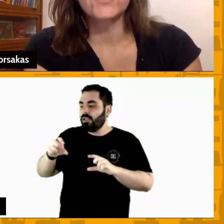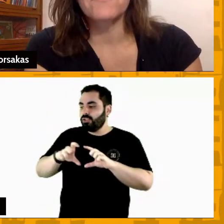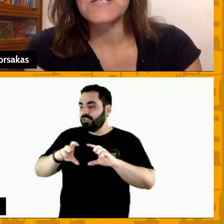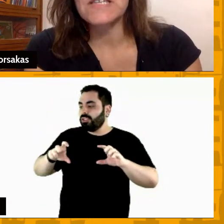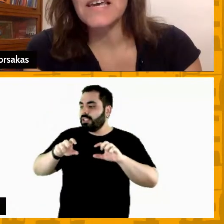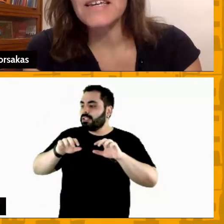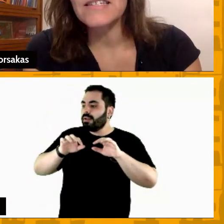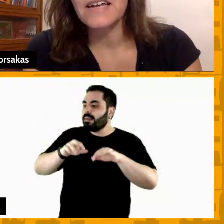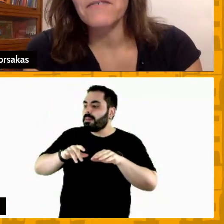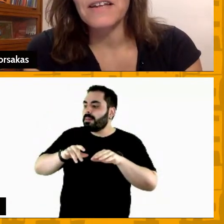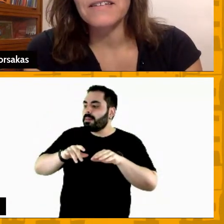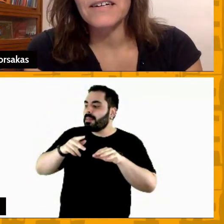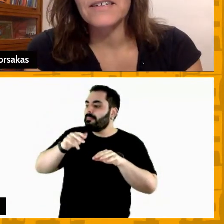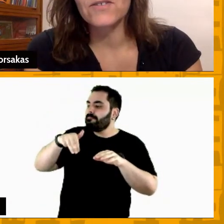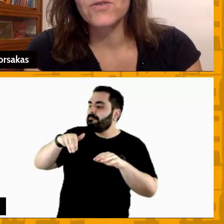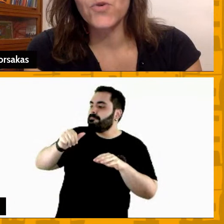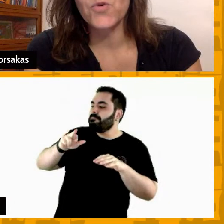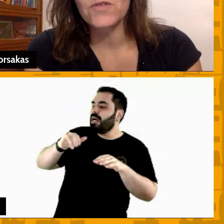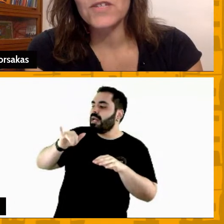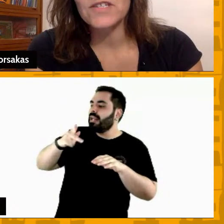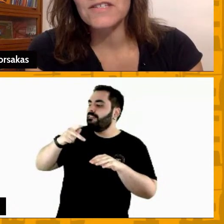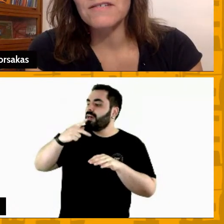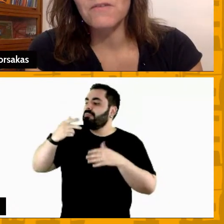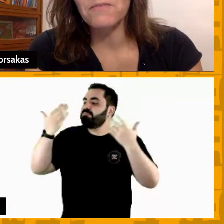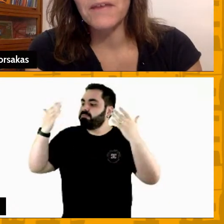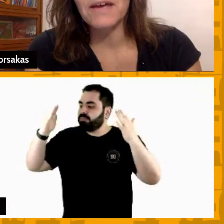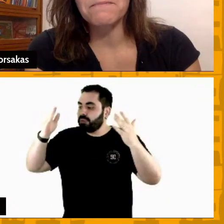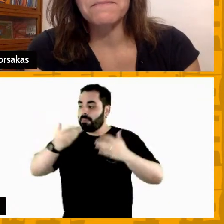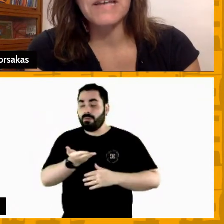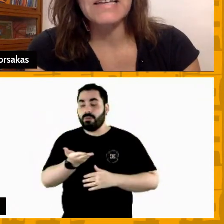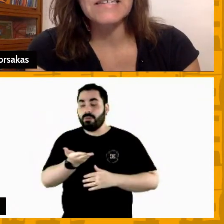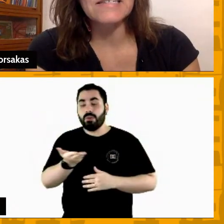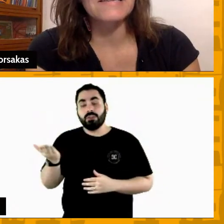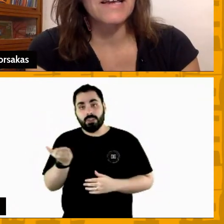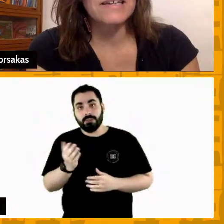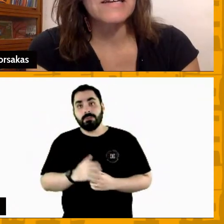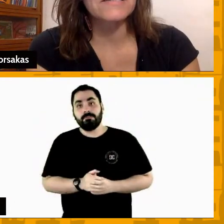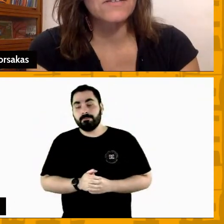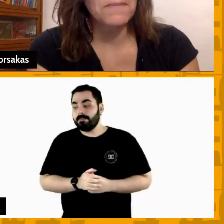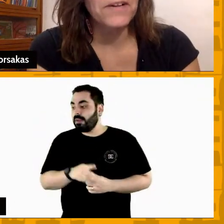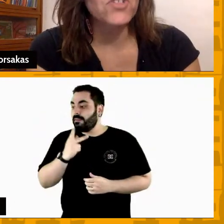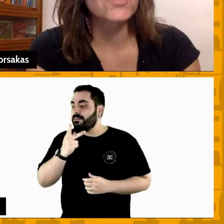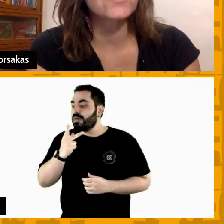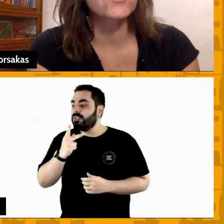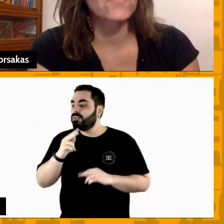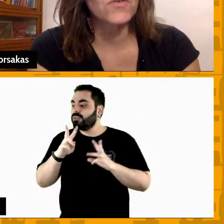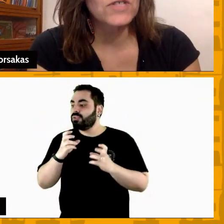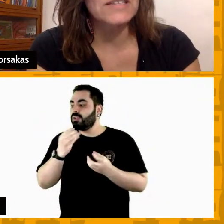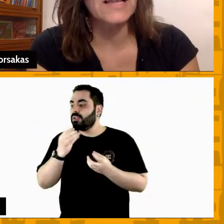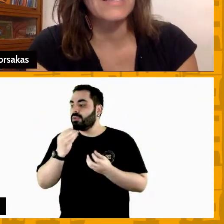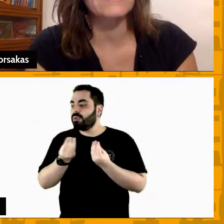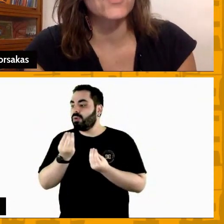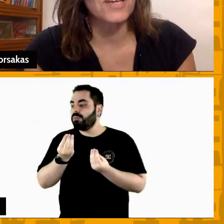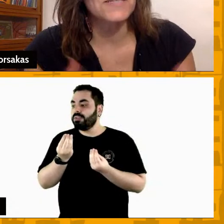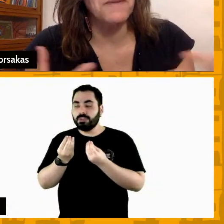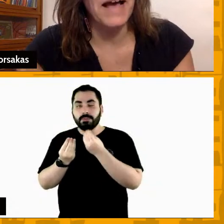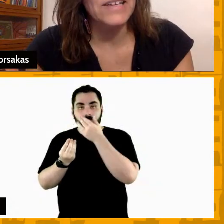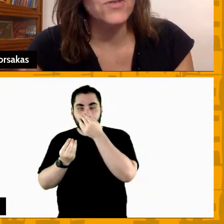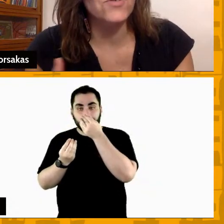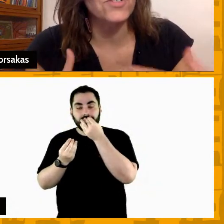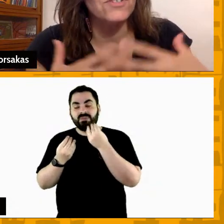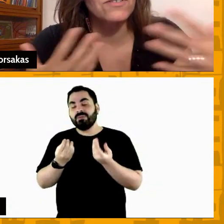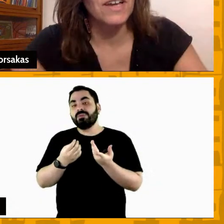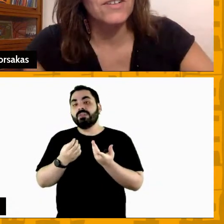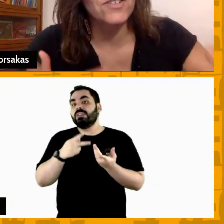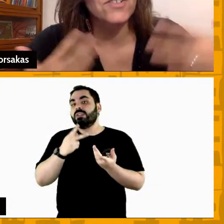que elogia vocês fala do quanto vocês estão trazem essa ideia essa questão da empatia de ouvir os atletas de dar